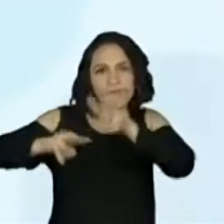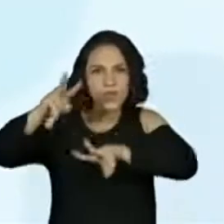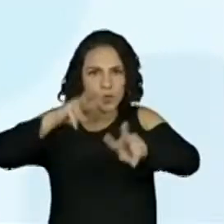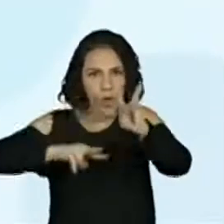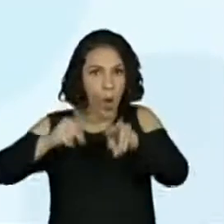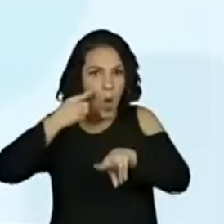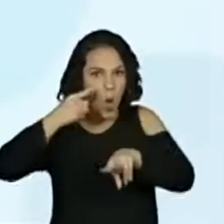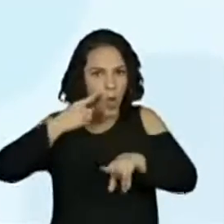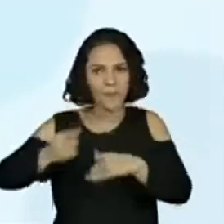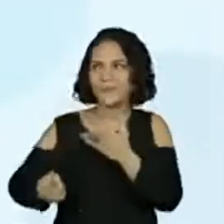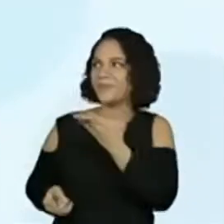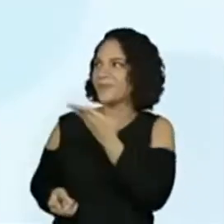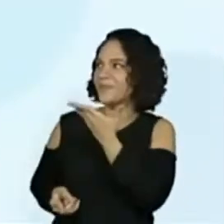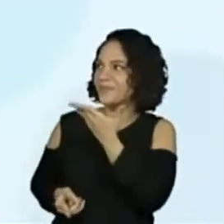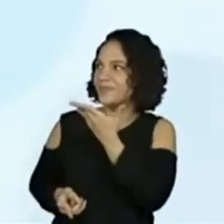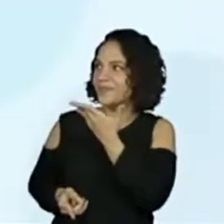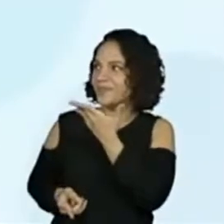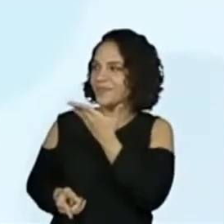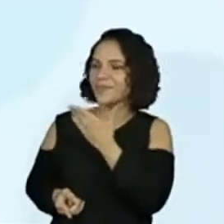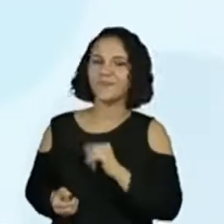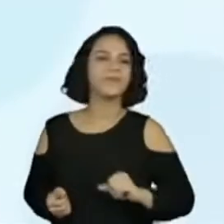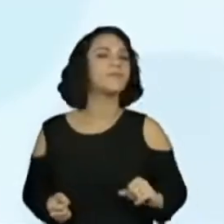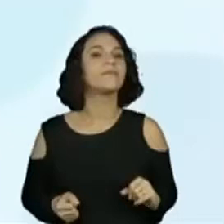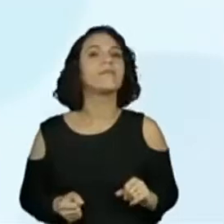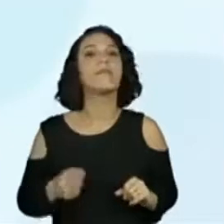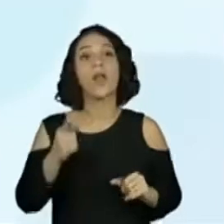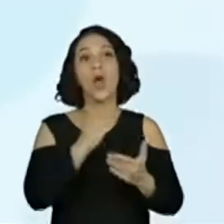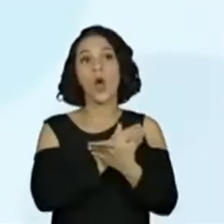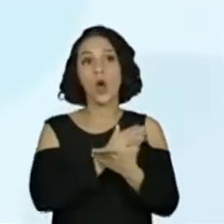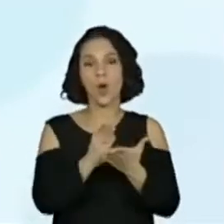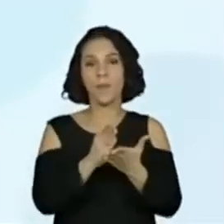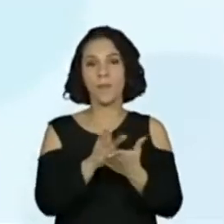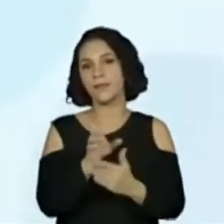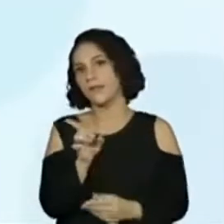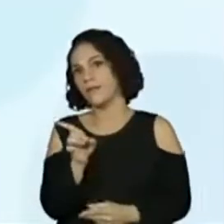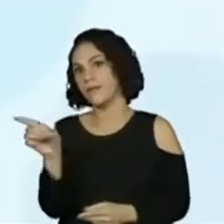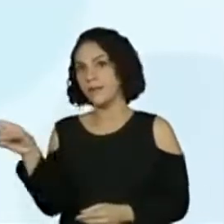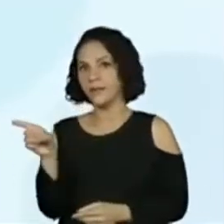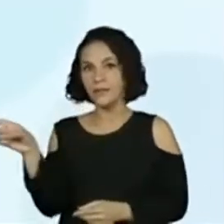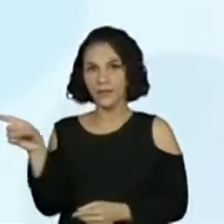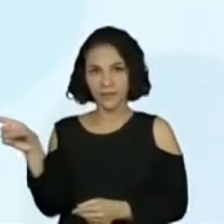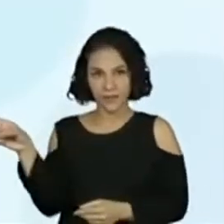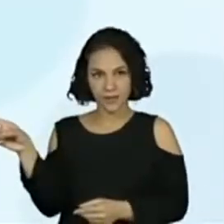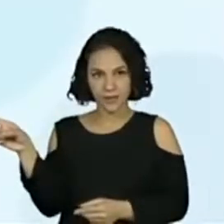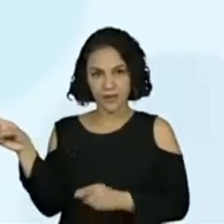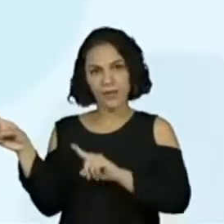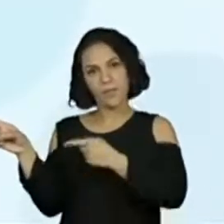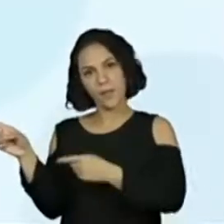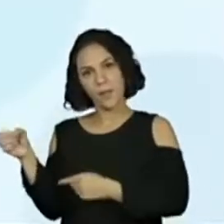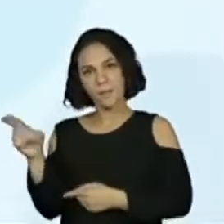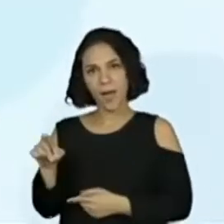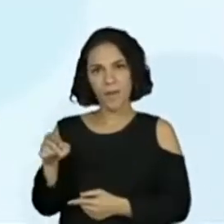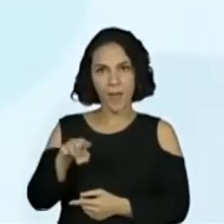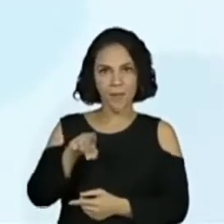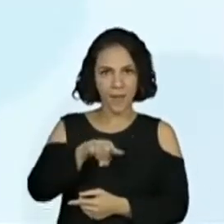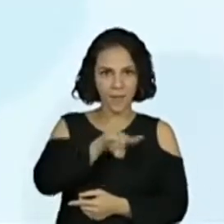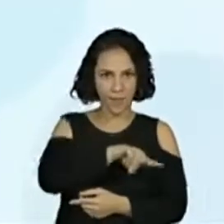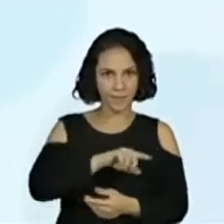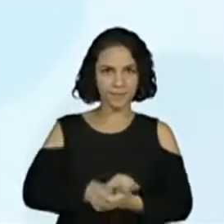do que está sendo dito, tá? Vou sempre começar daqui deste cantinho, tá? Para lá. Então,